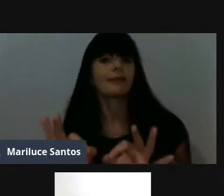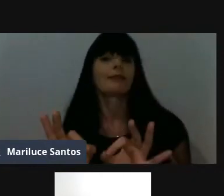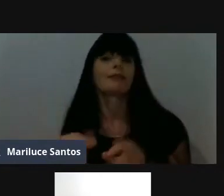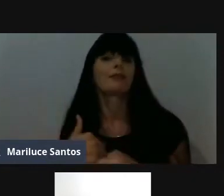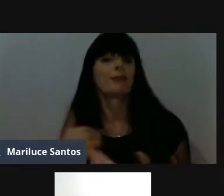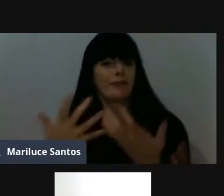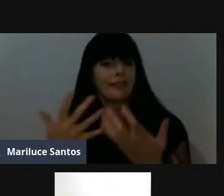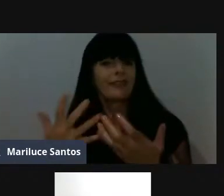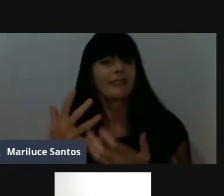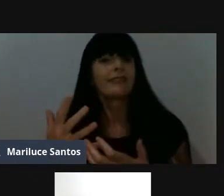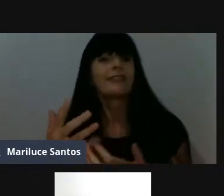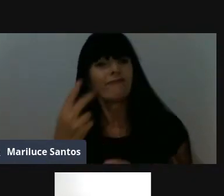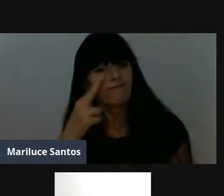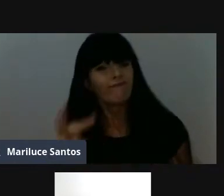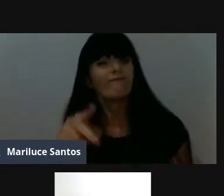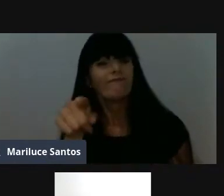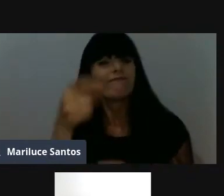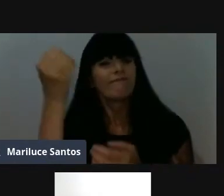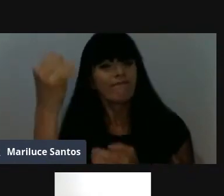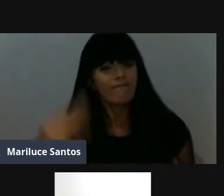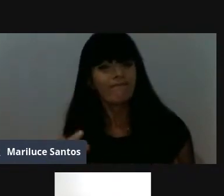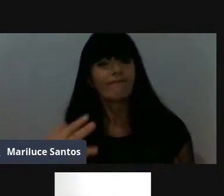ouvir. Obrigada, viu?